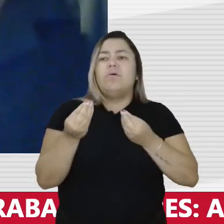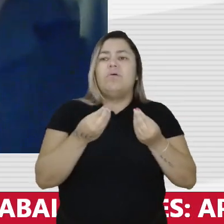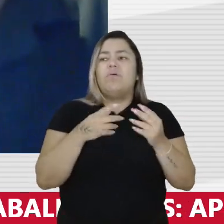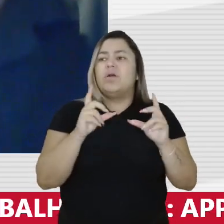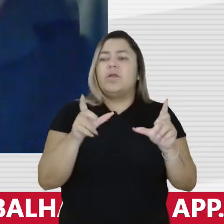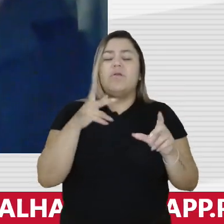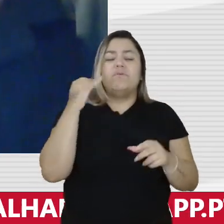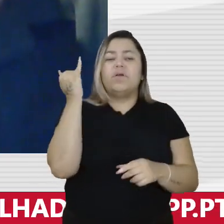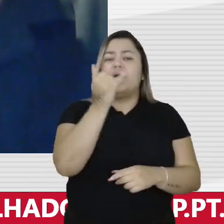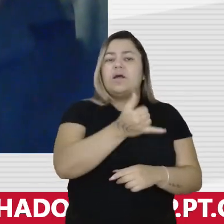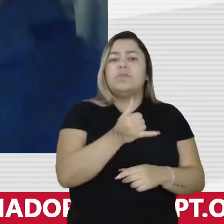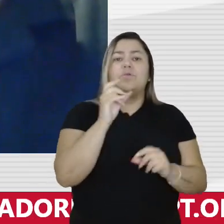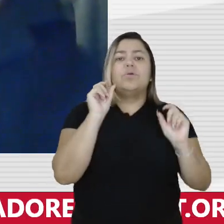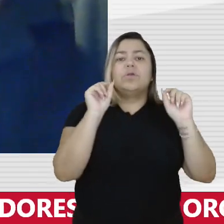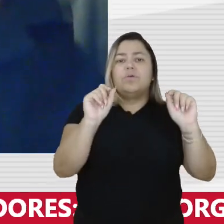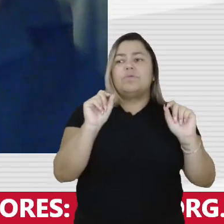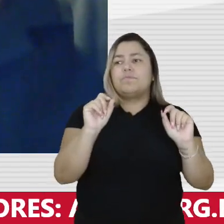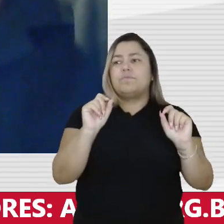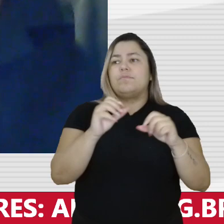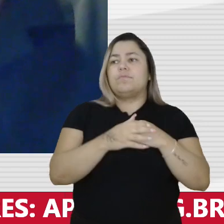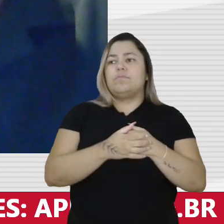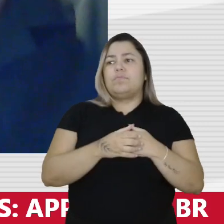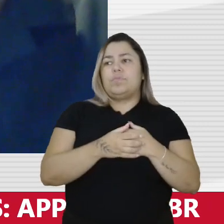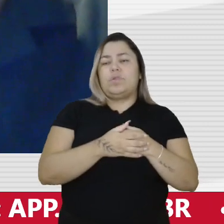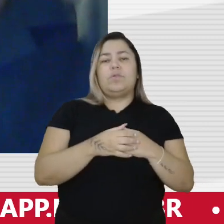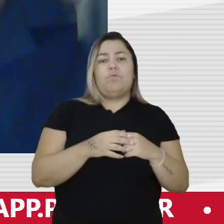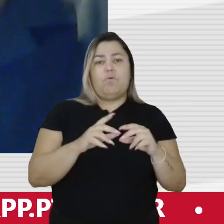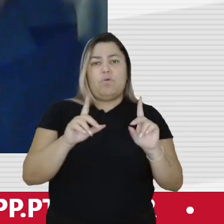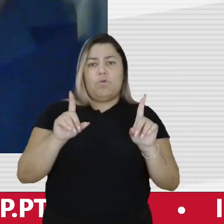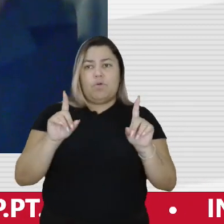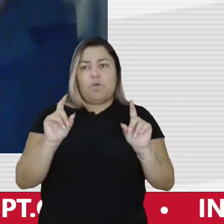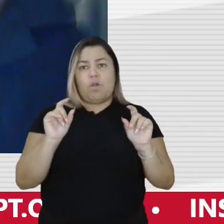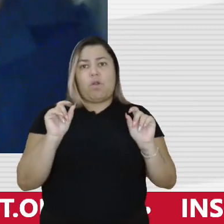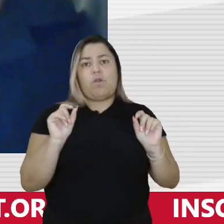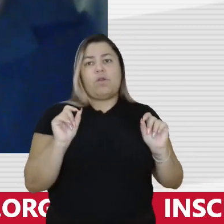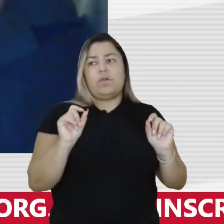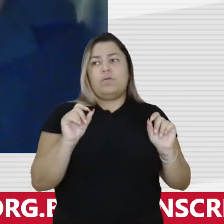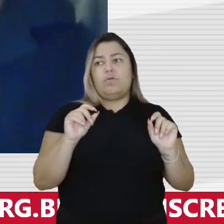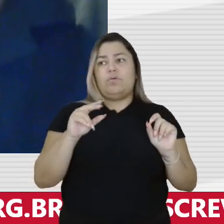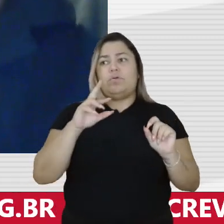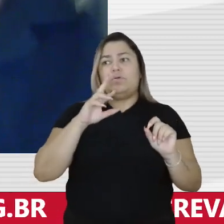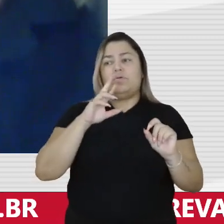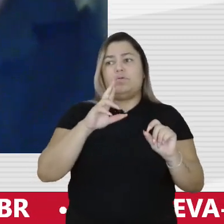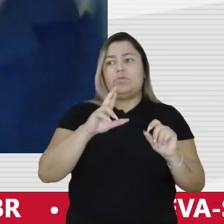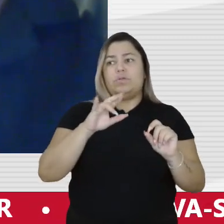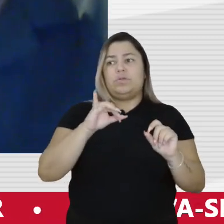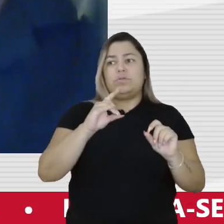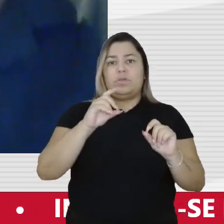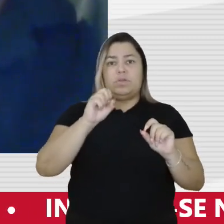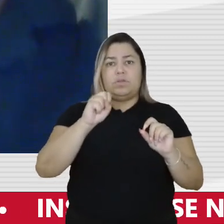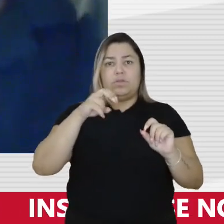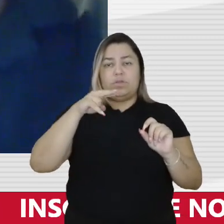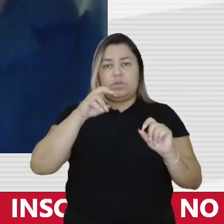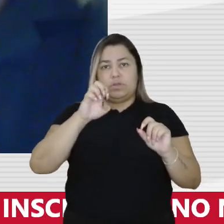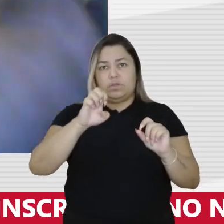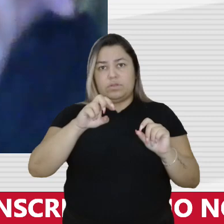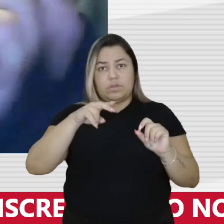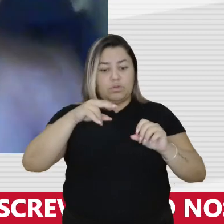Eu diria que o Lênio Streck, que é um amigo e um jurista excepcional,